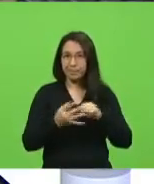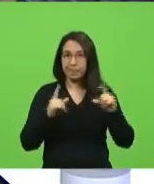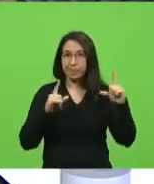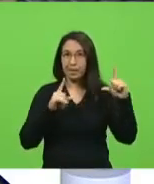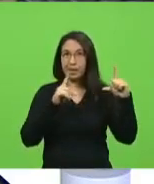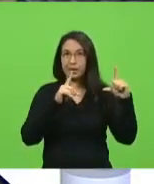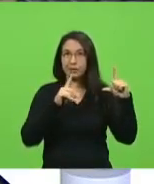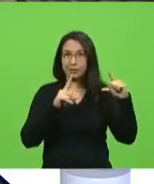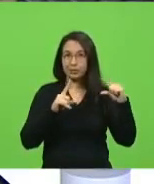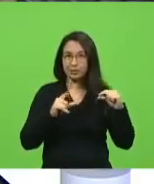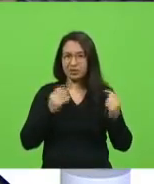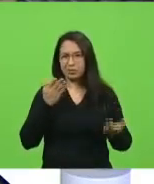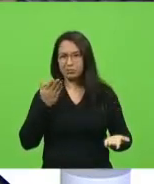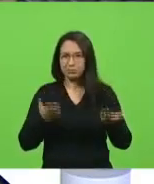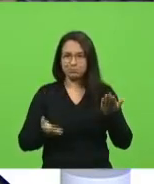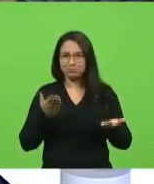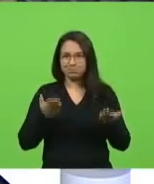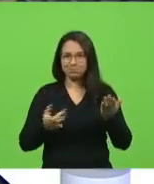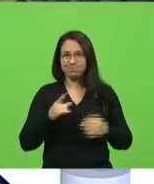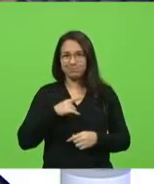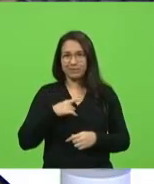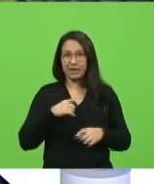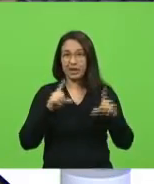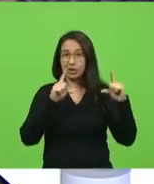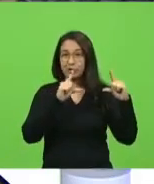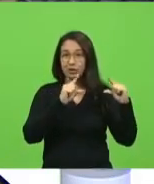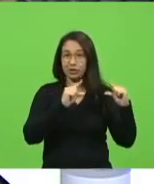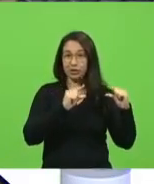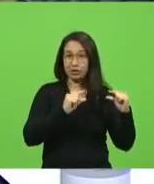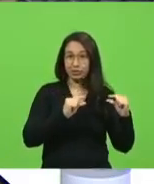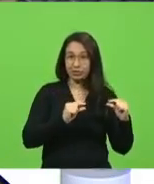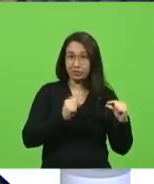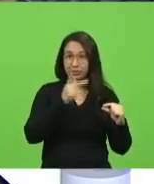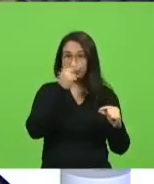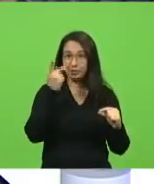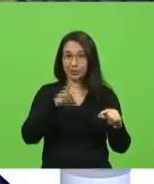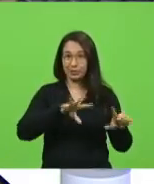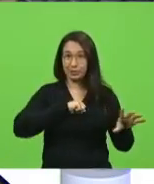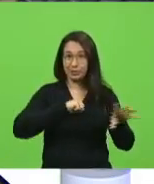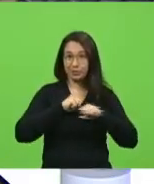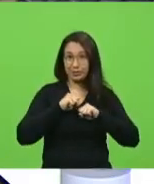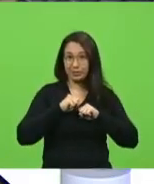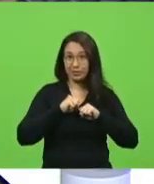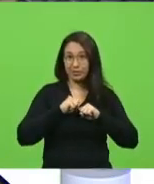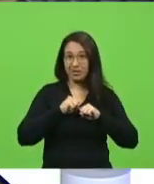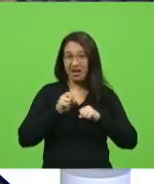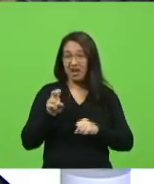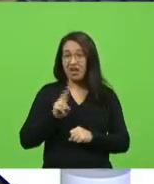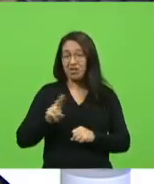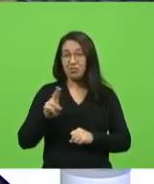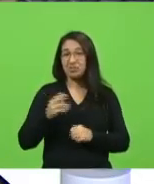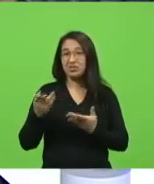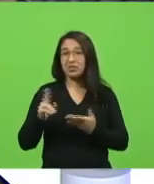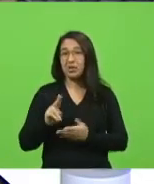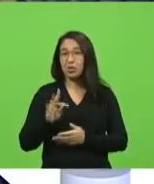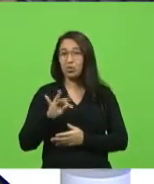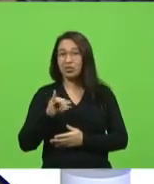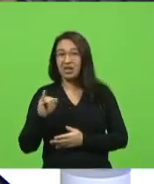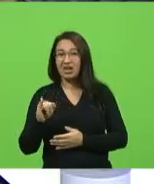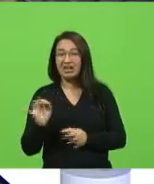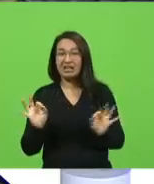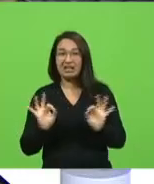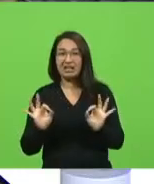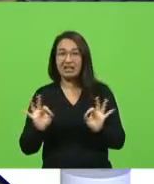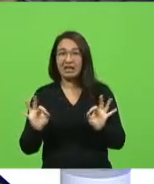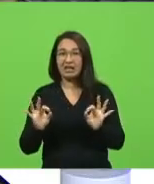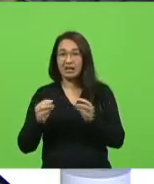oscila, ela levanta. Começa a diminuir a quantidade de infectados. Aí o governo fala assim, ah, não estou utilizando aquelas UTIs, vamos desativar. Aí,